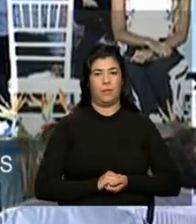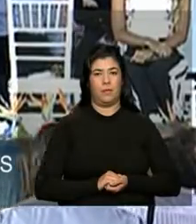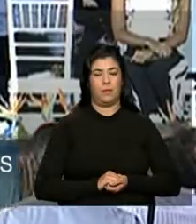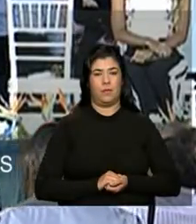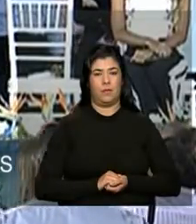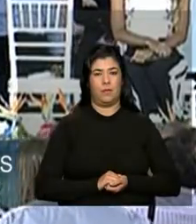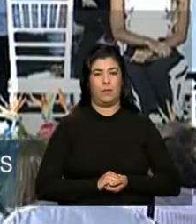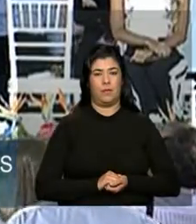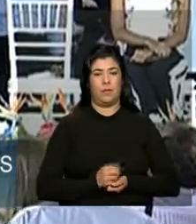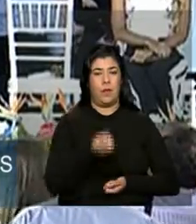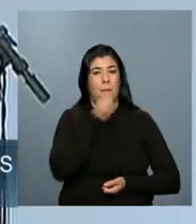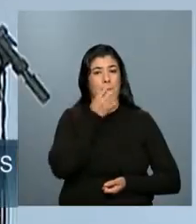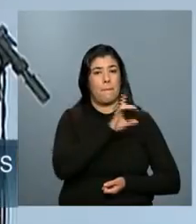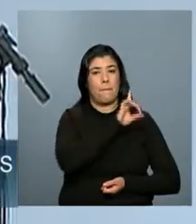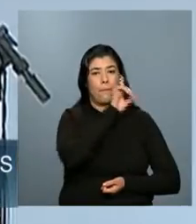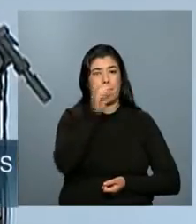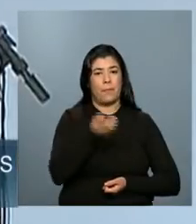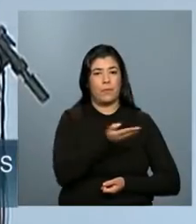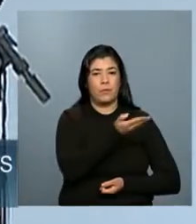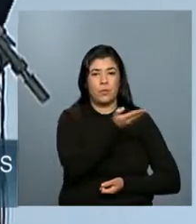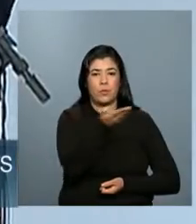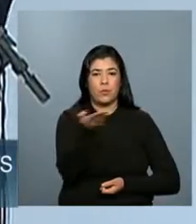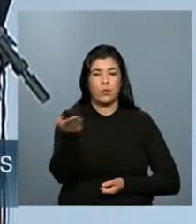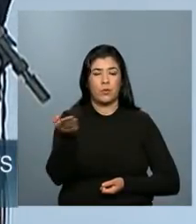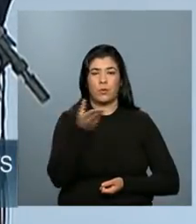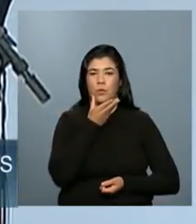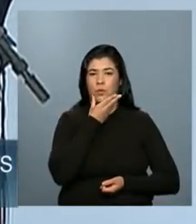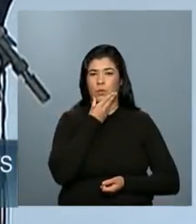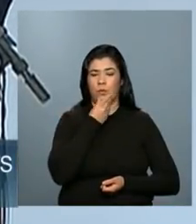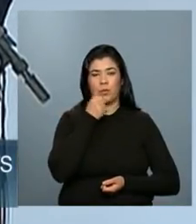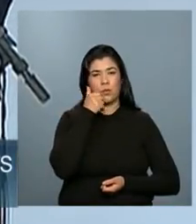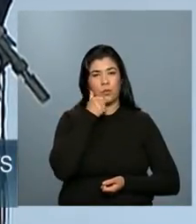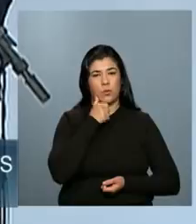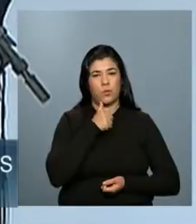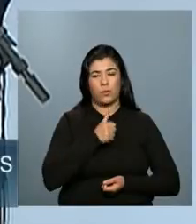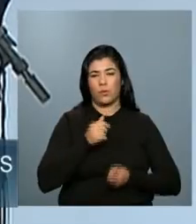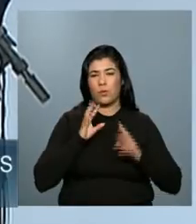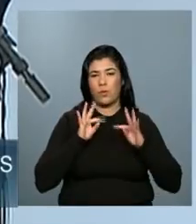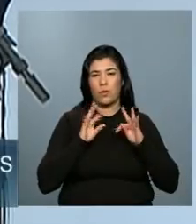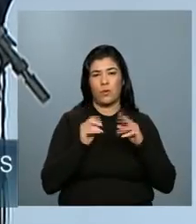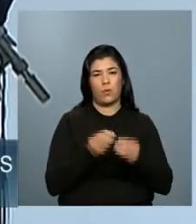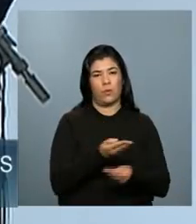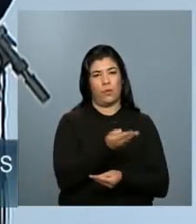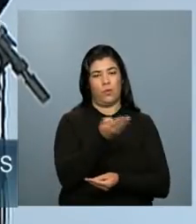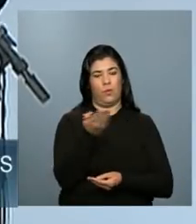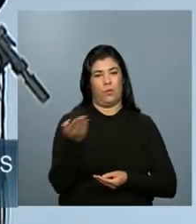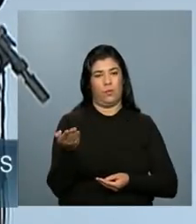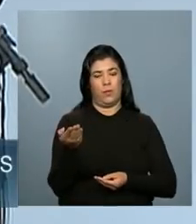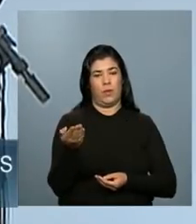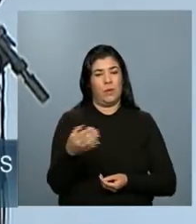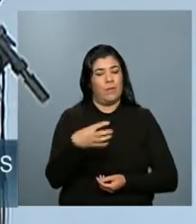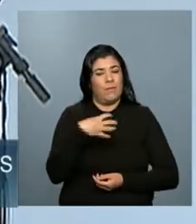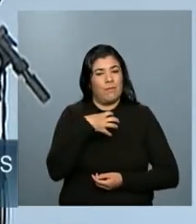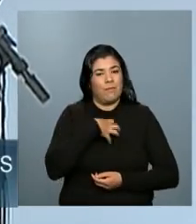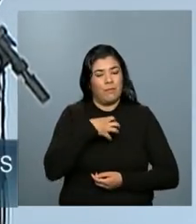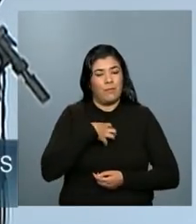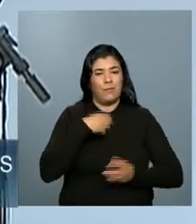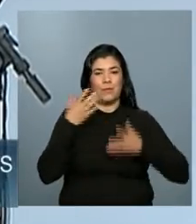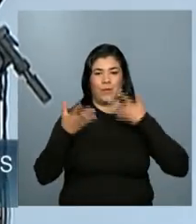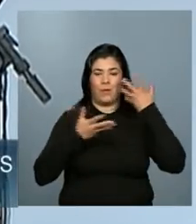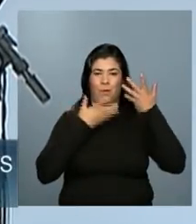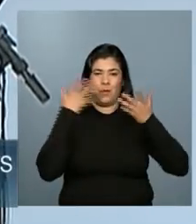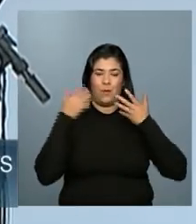Bom dia a todas, bom dia a todos. É com grande alegria